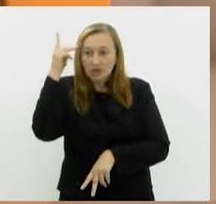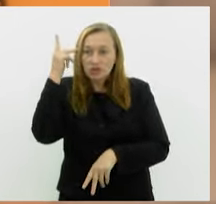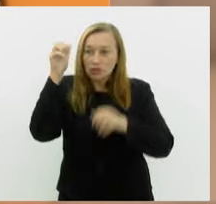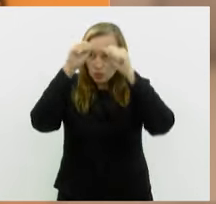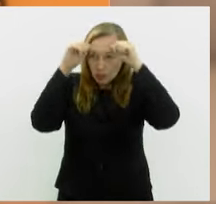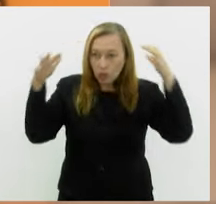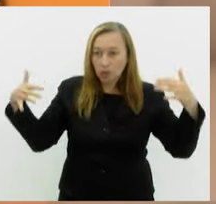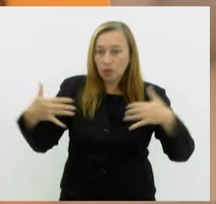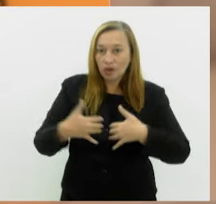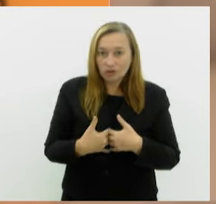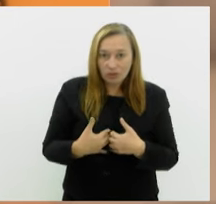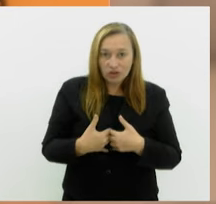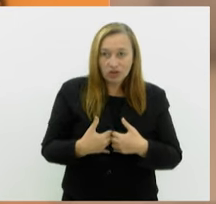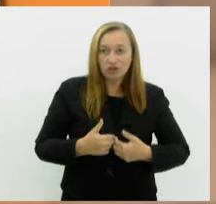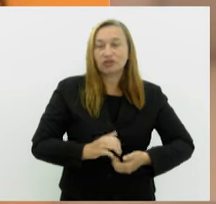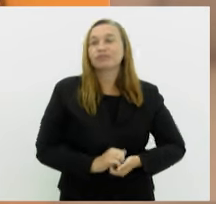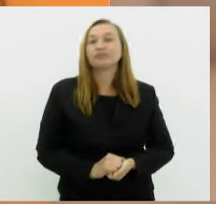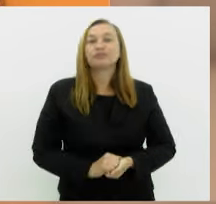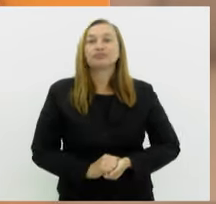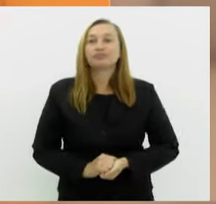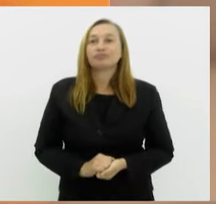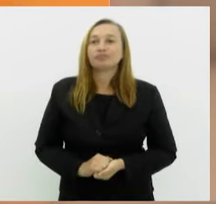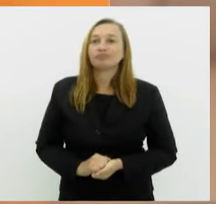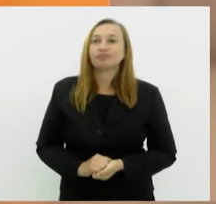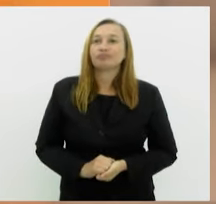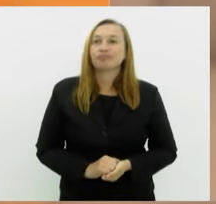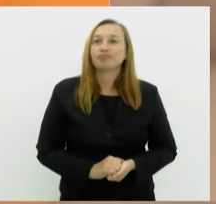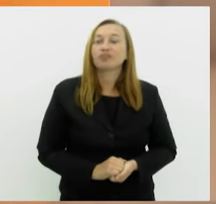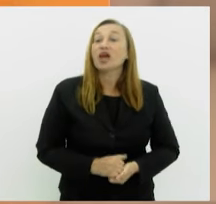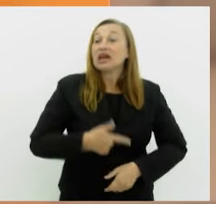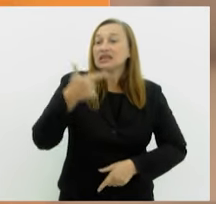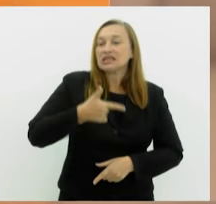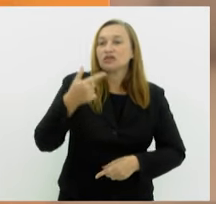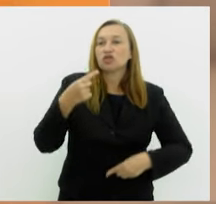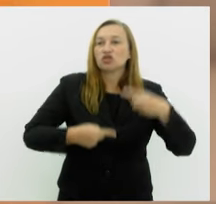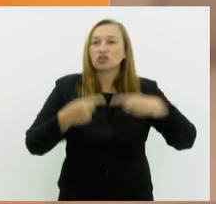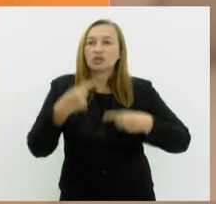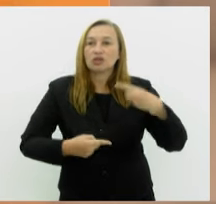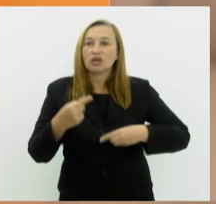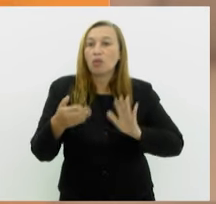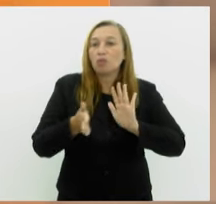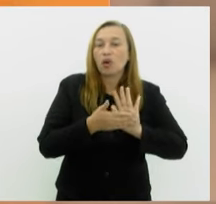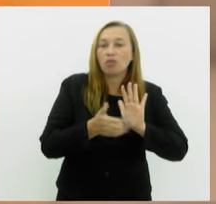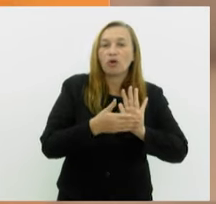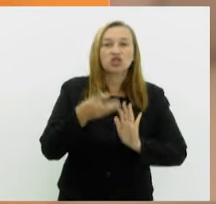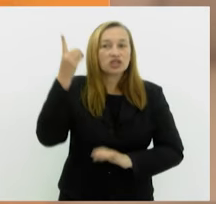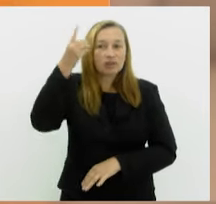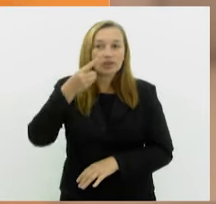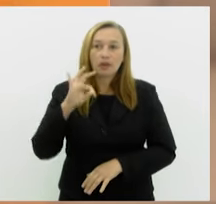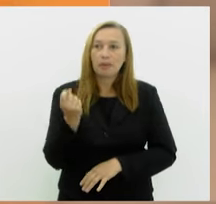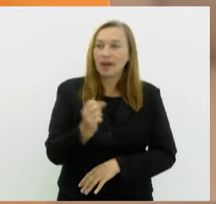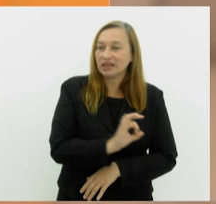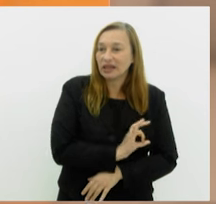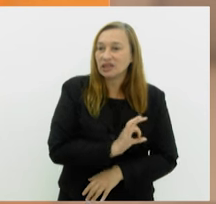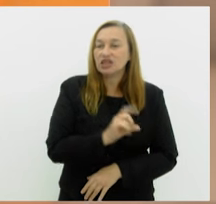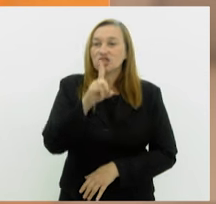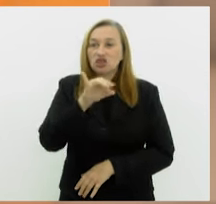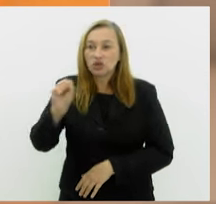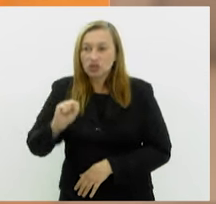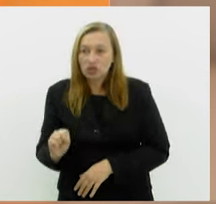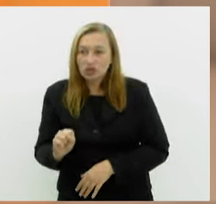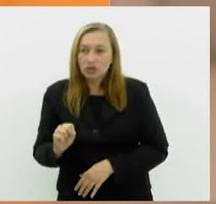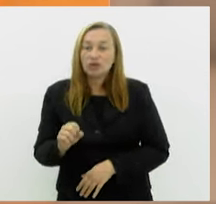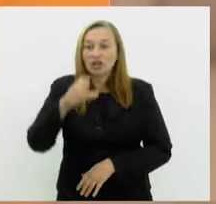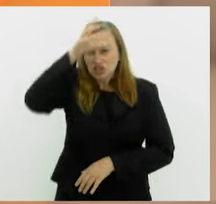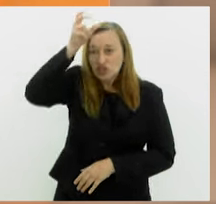com transtorno do espectro autista. Em segunda discussão, proposta dos deputados Marta Rocha, Dionísio Lins,